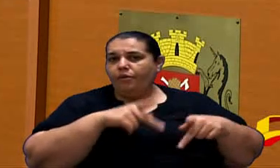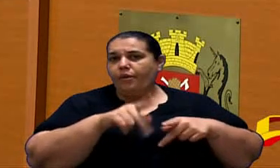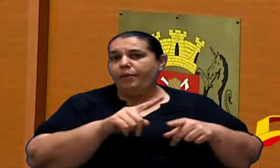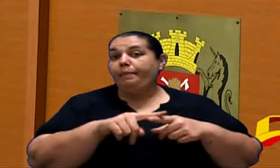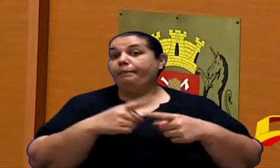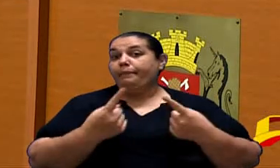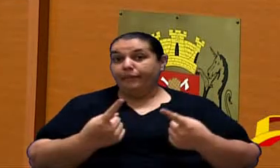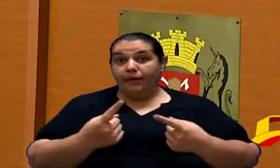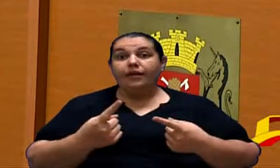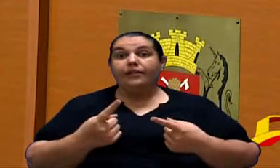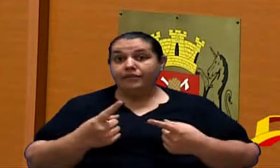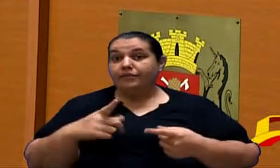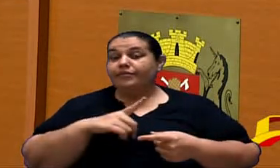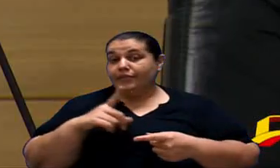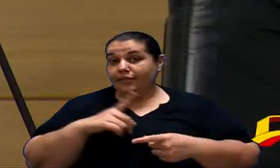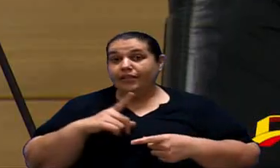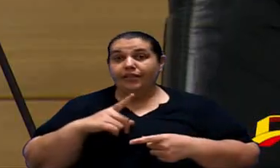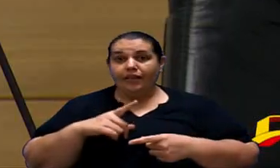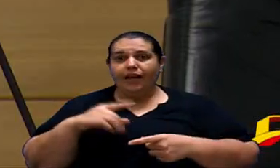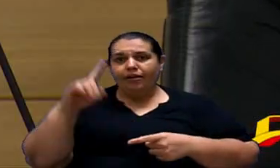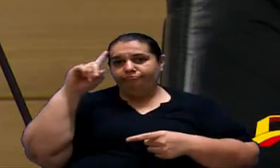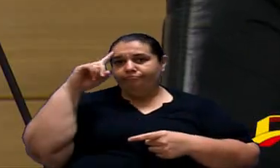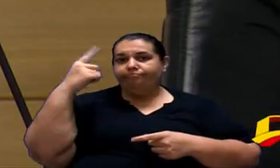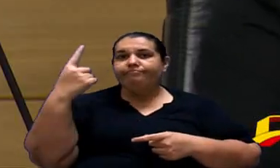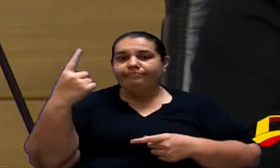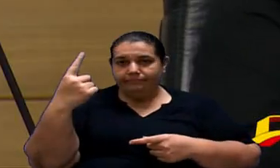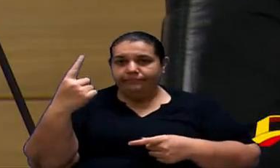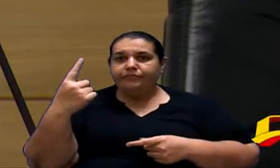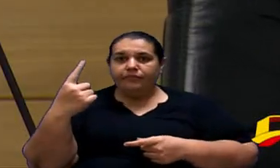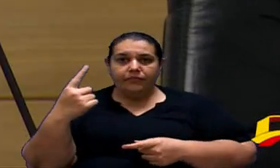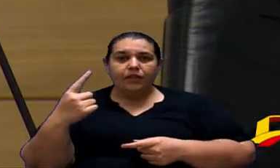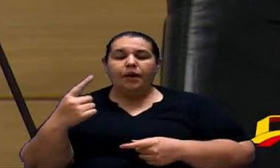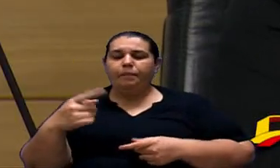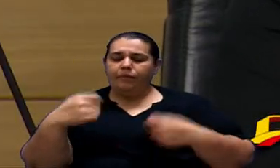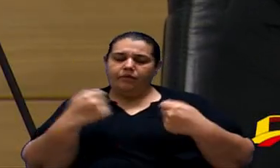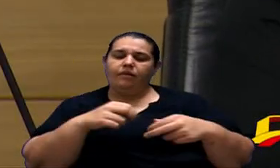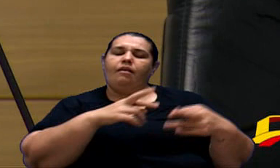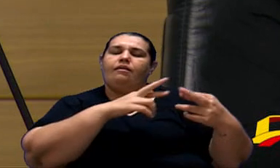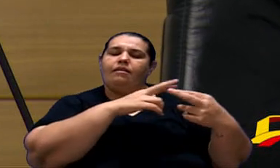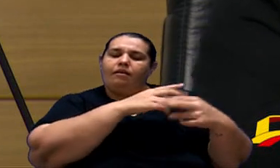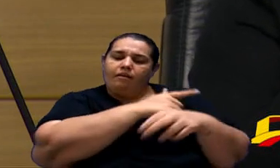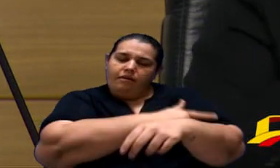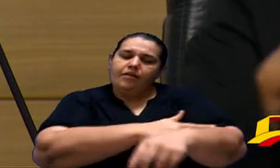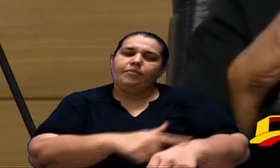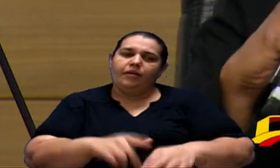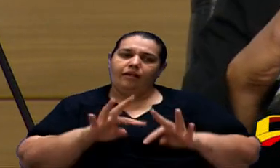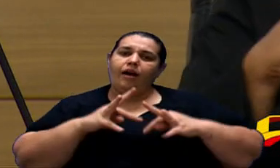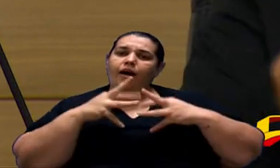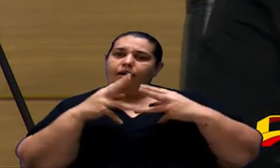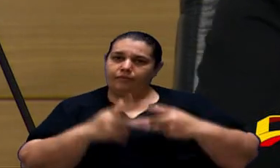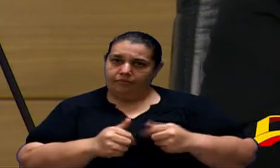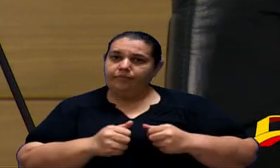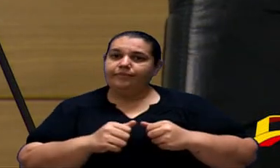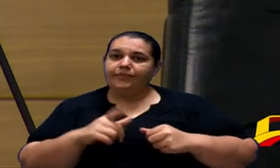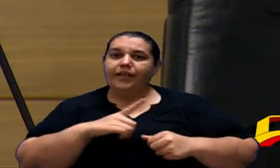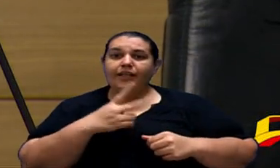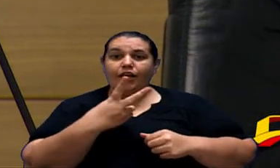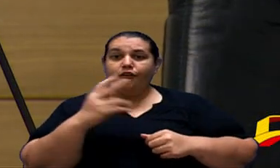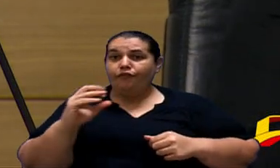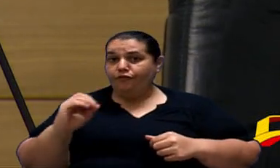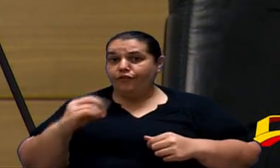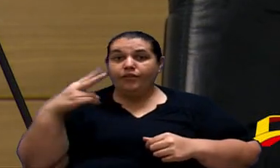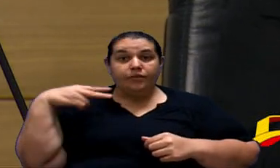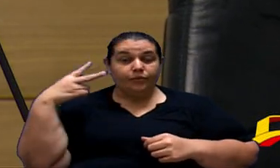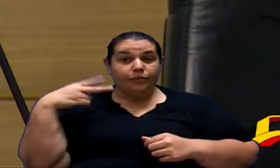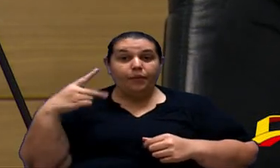aprovado tem a sua ideologia também a gente tem que respeitar acho que a todos aqui tem 20 vereadores que cada um